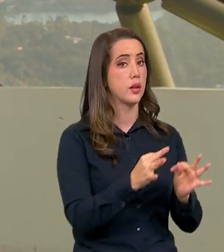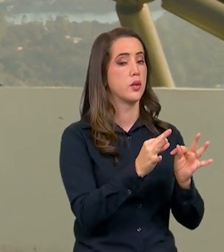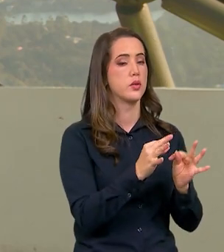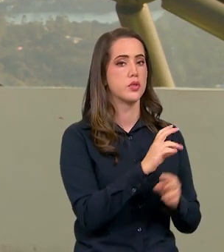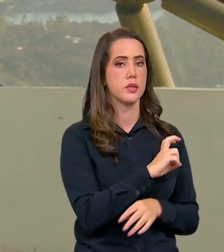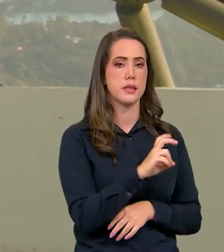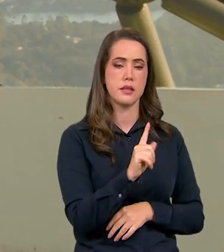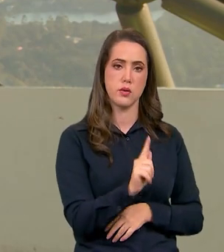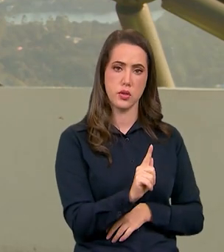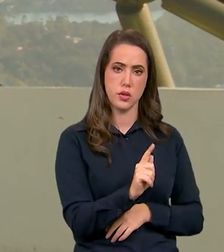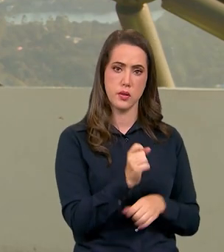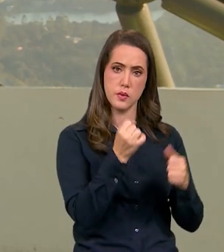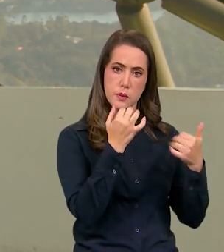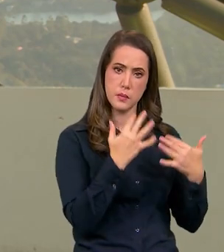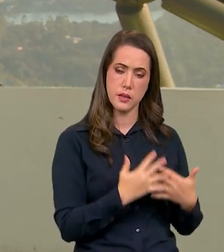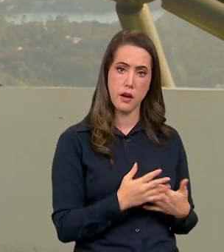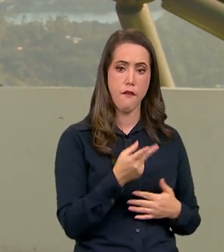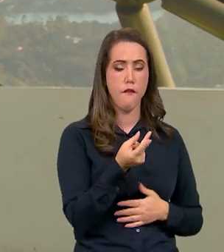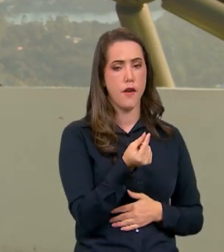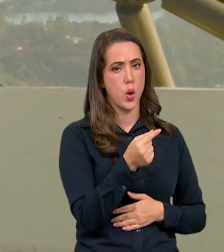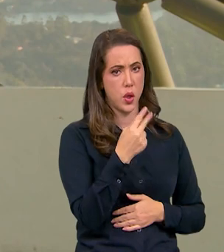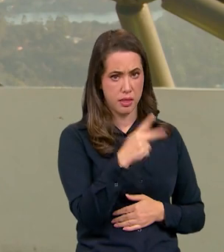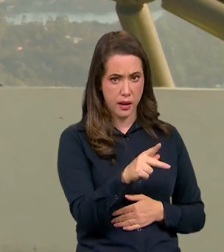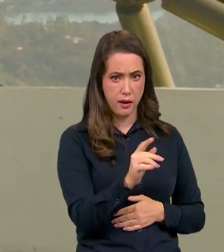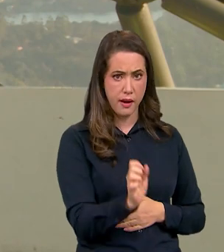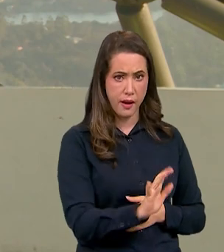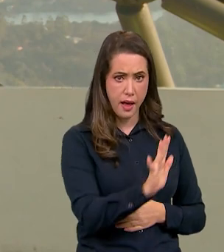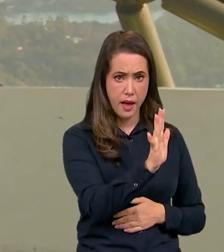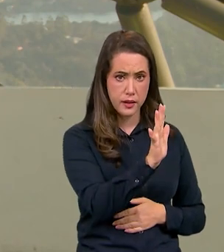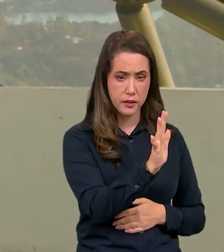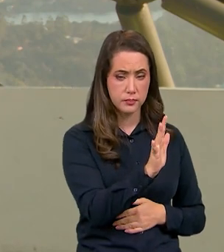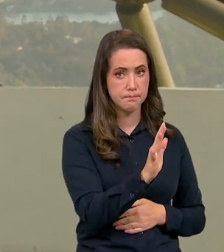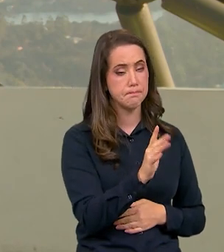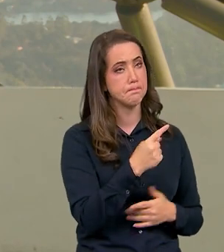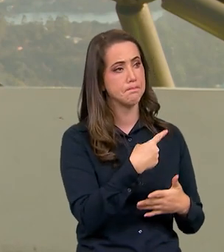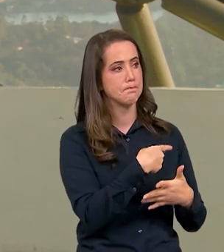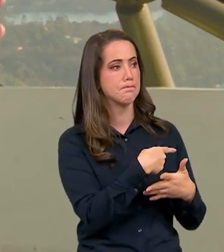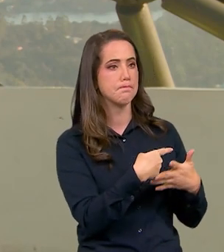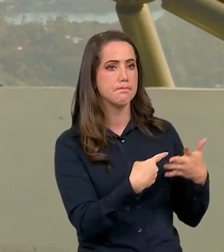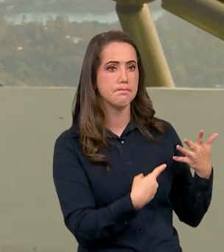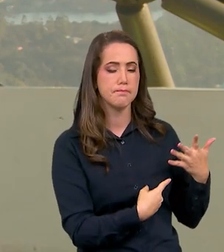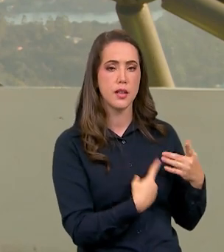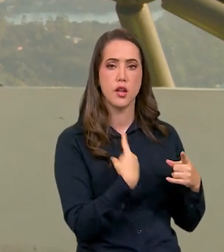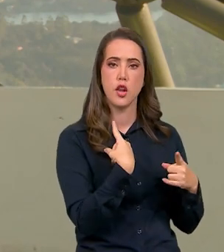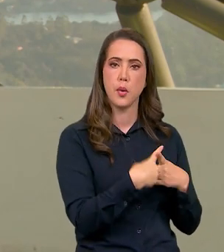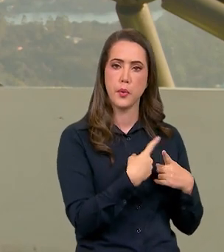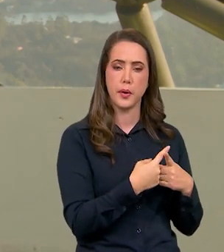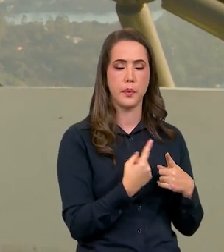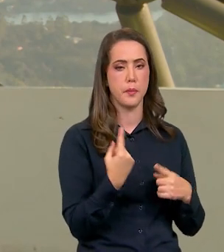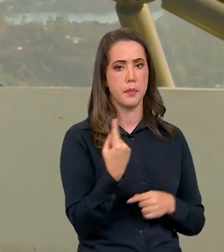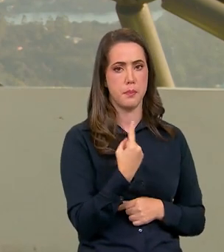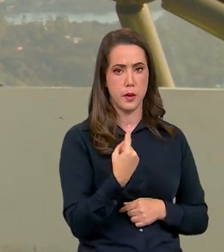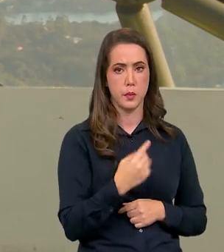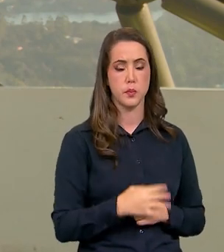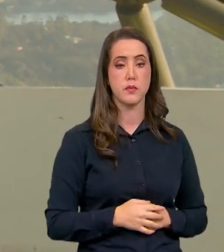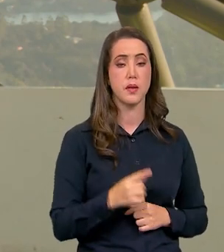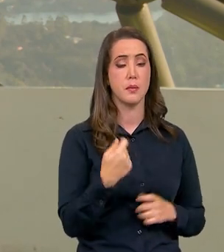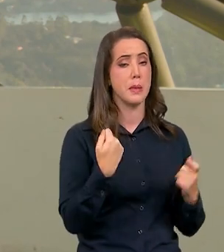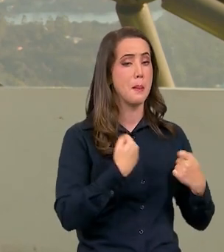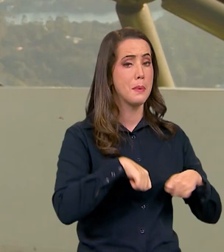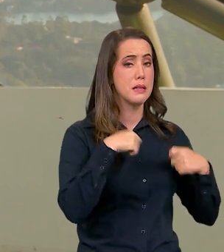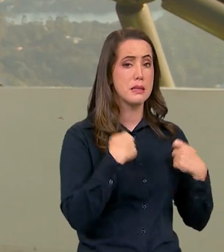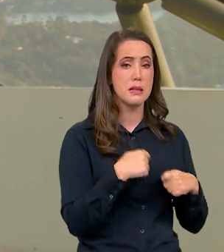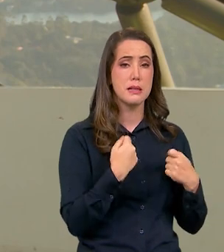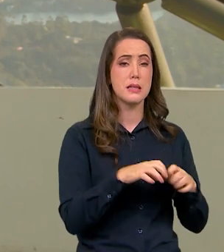tecnologia 5G, quando se fala ela é cara, ela é cara por vários motivos. Um, porque ela é cara, porque ela